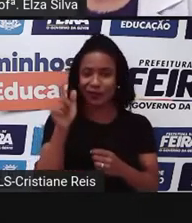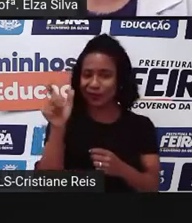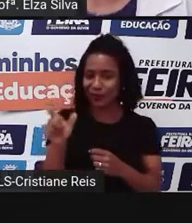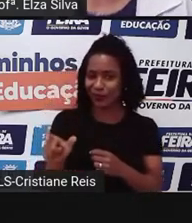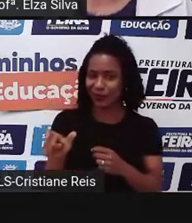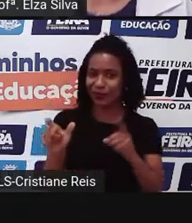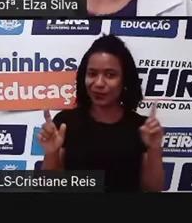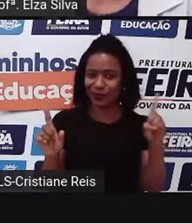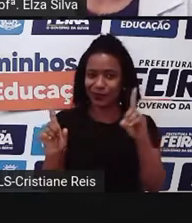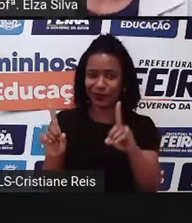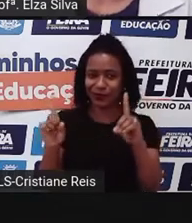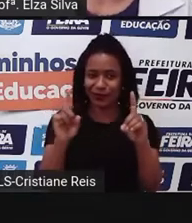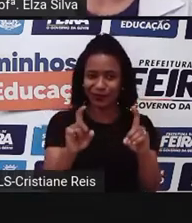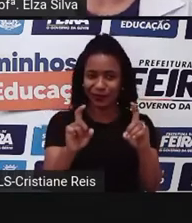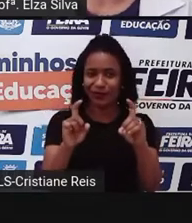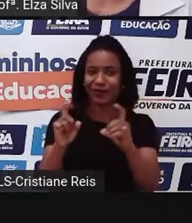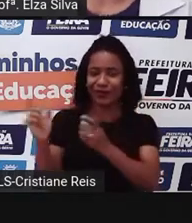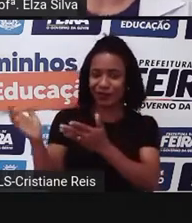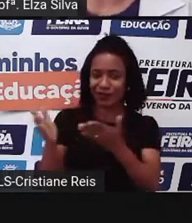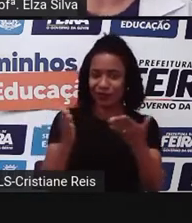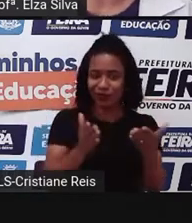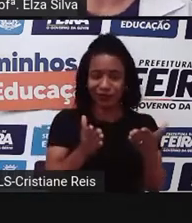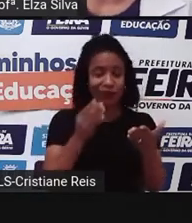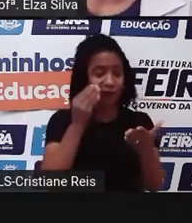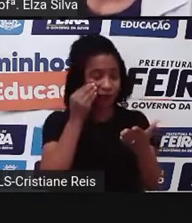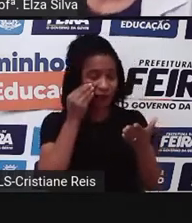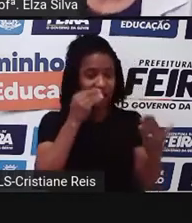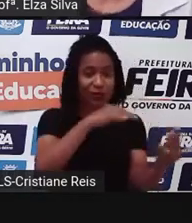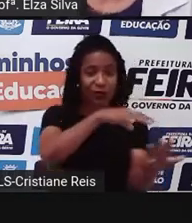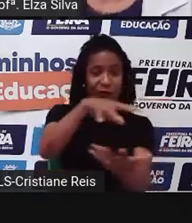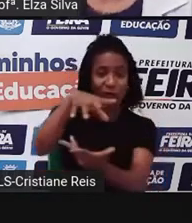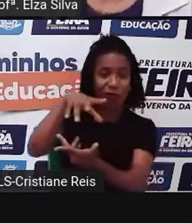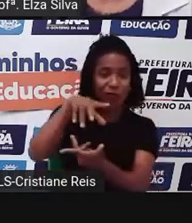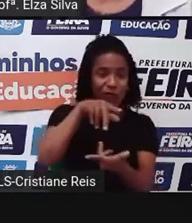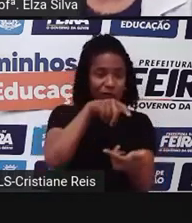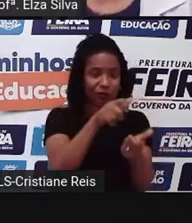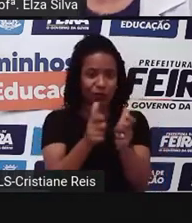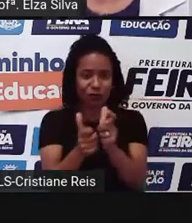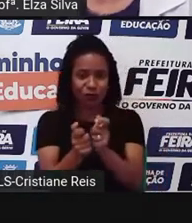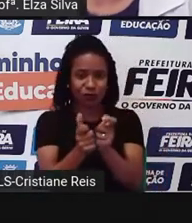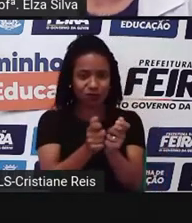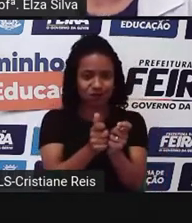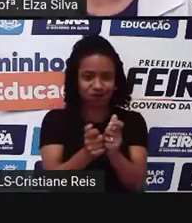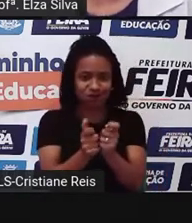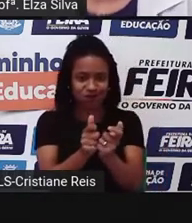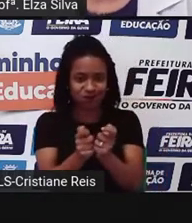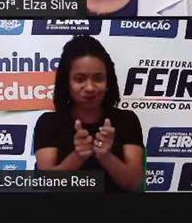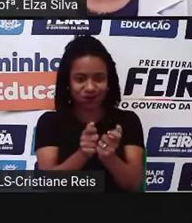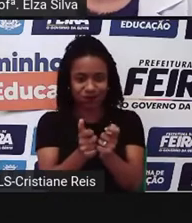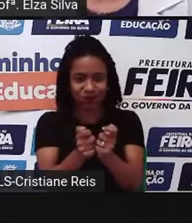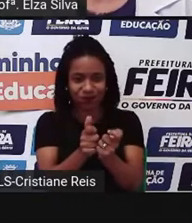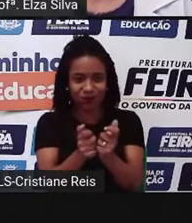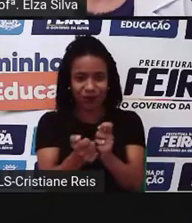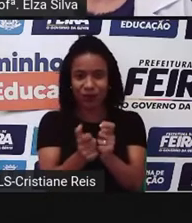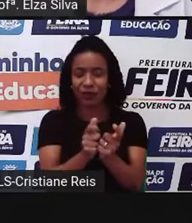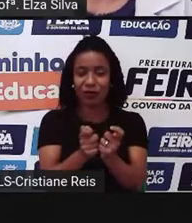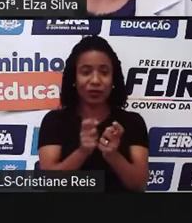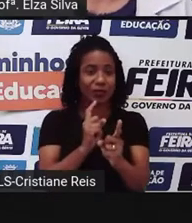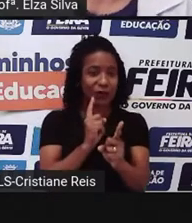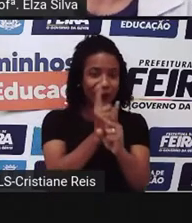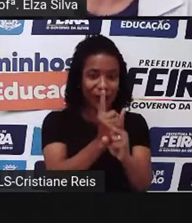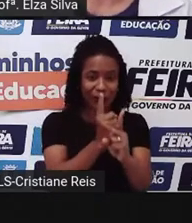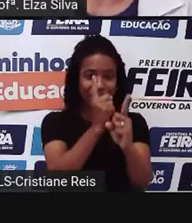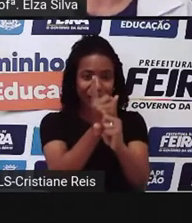nos apresentam o mundo mágico Interland, que você vai encontrar ao longo do jogo.